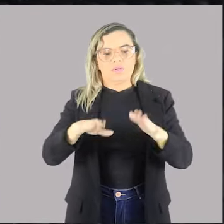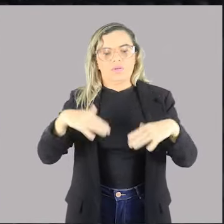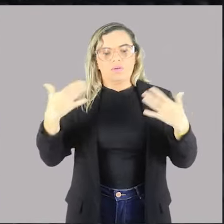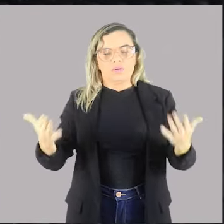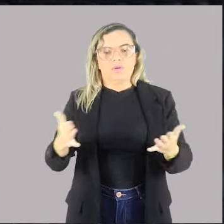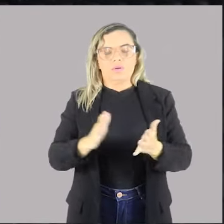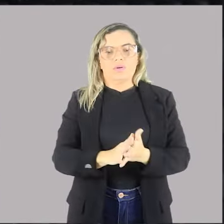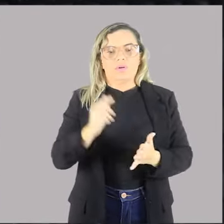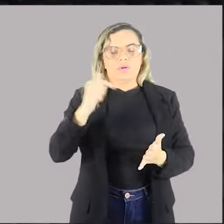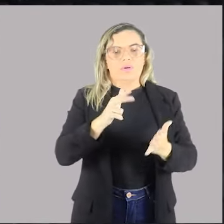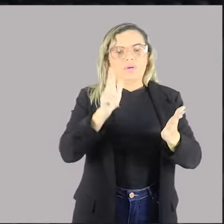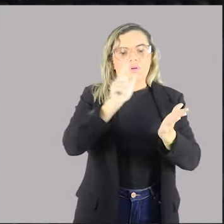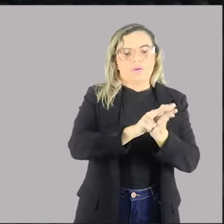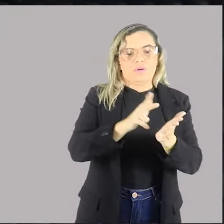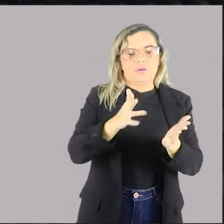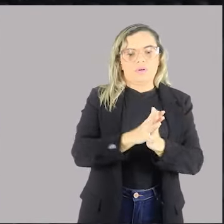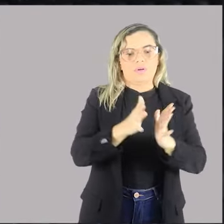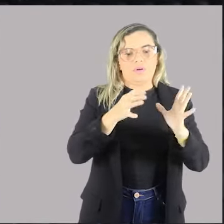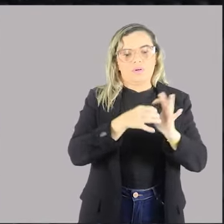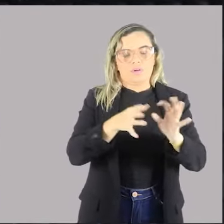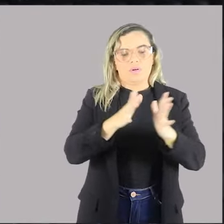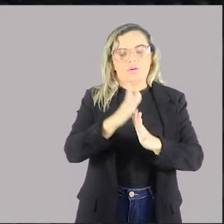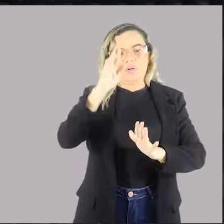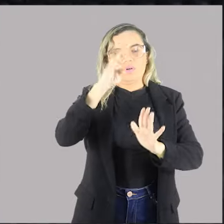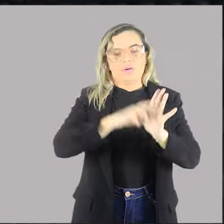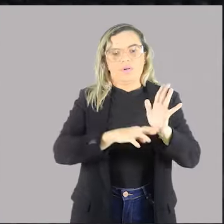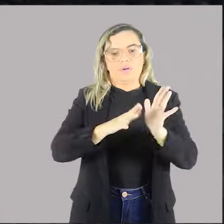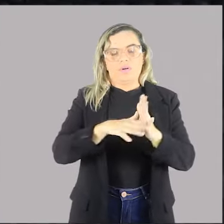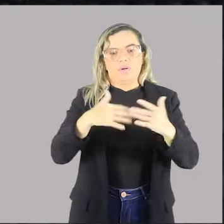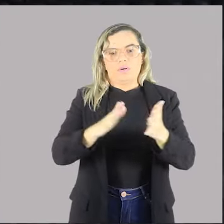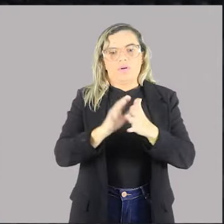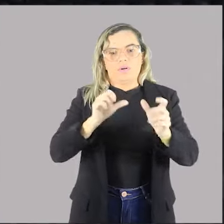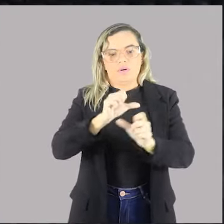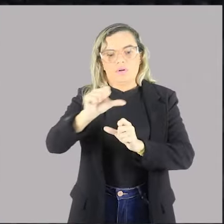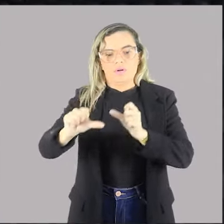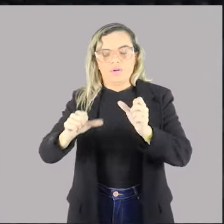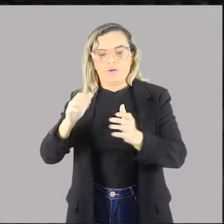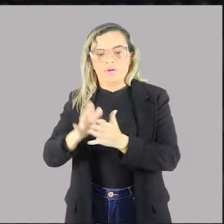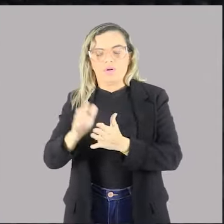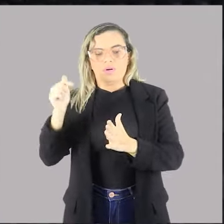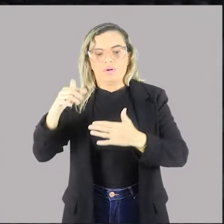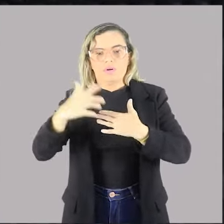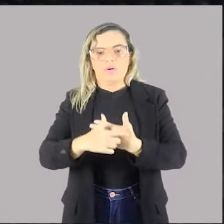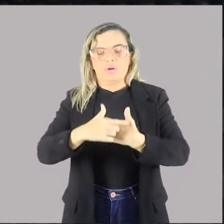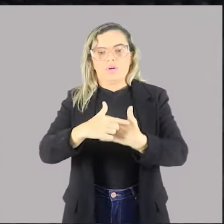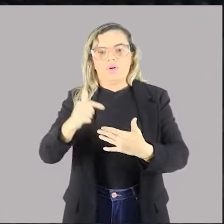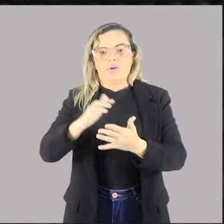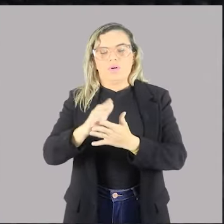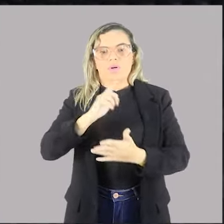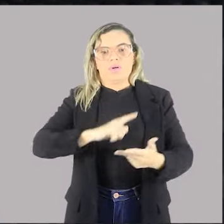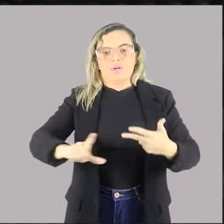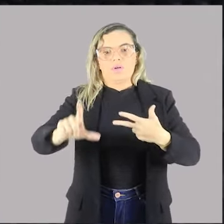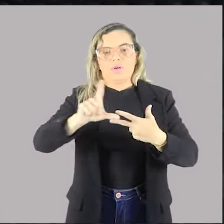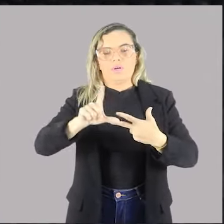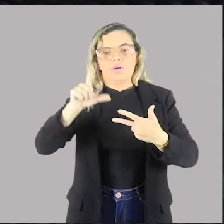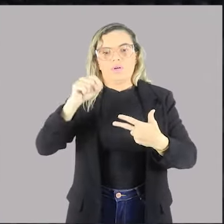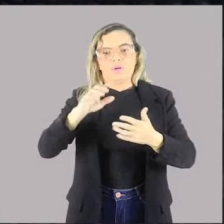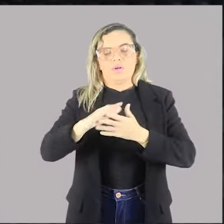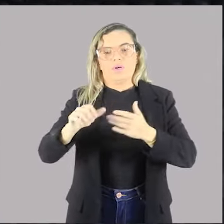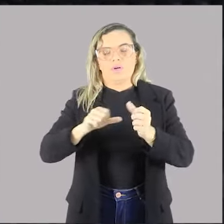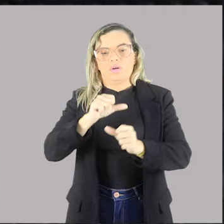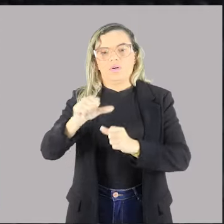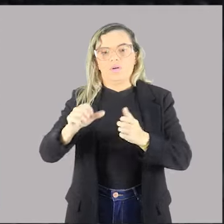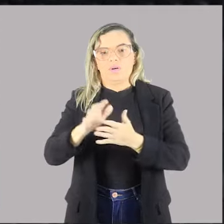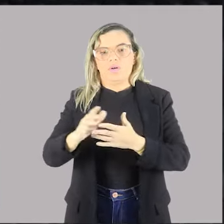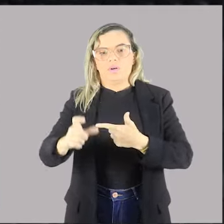regulamento autônomo fosse uma regra, passaríamos ali a função legislativa para o executivo e, por isso, são